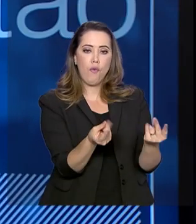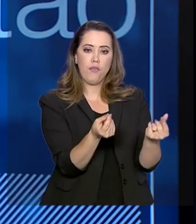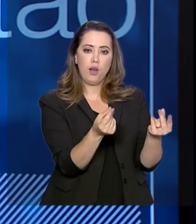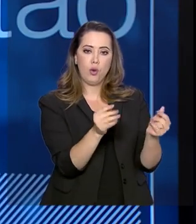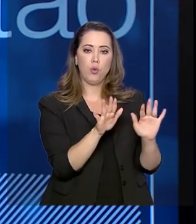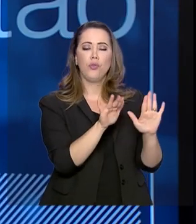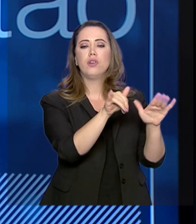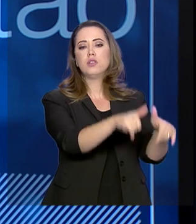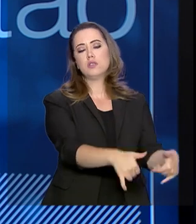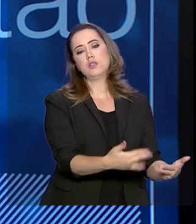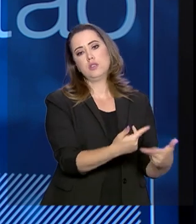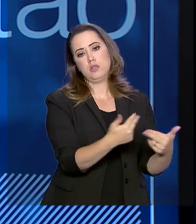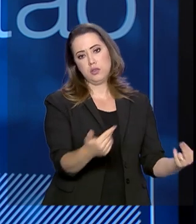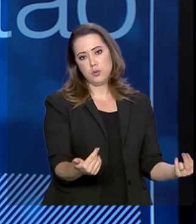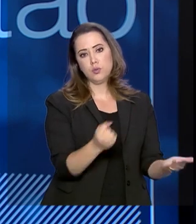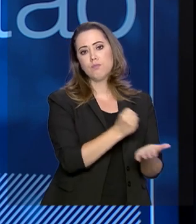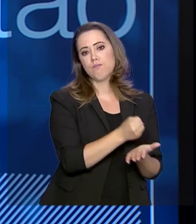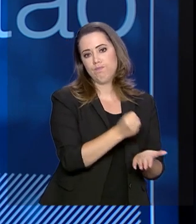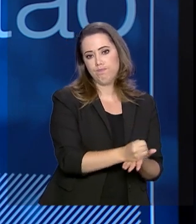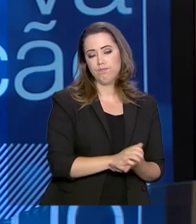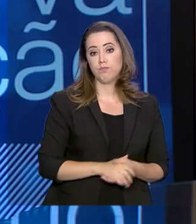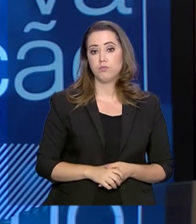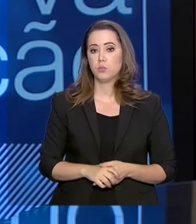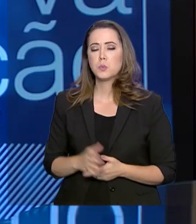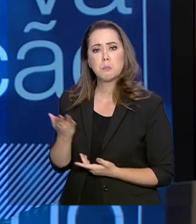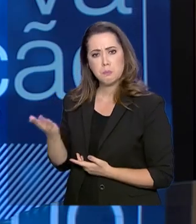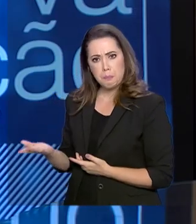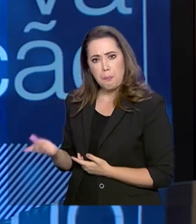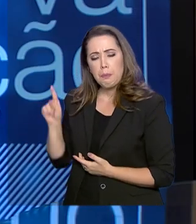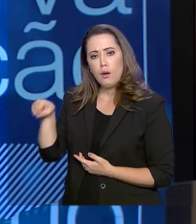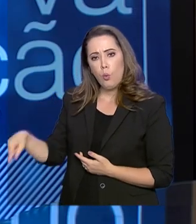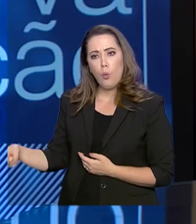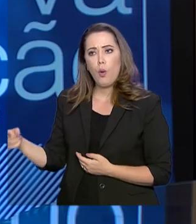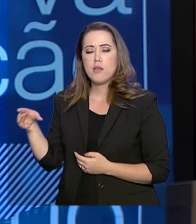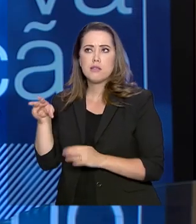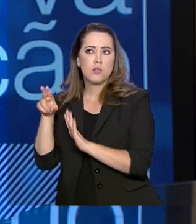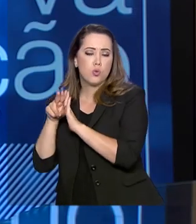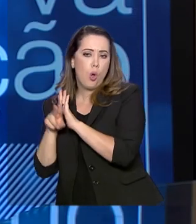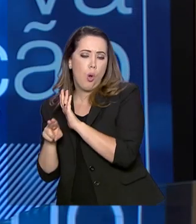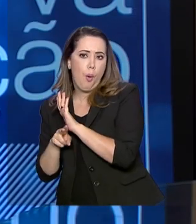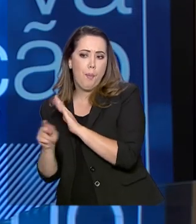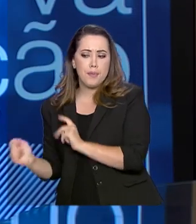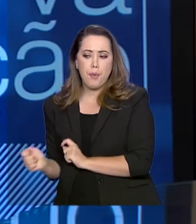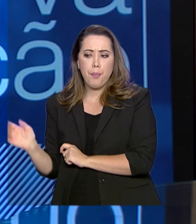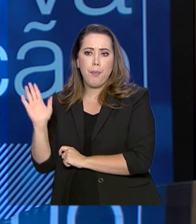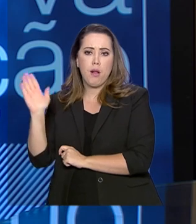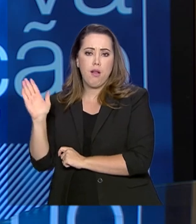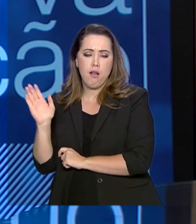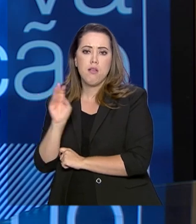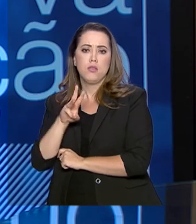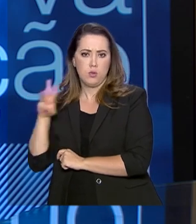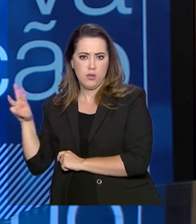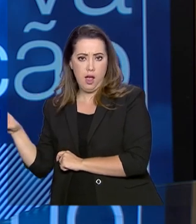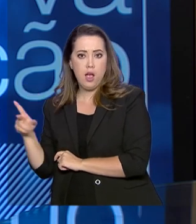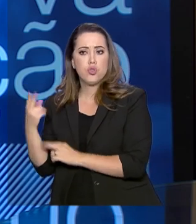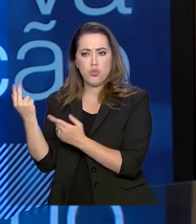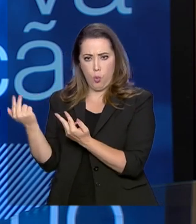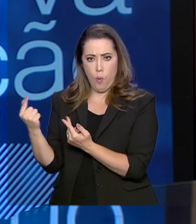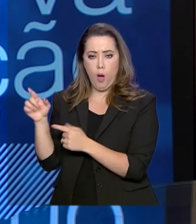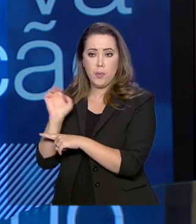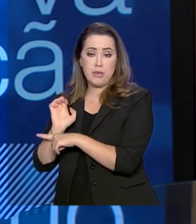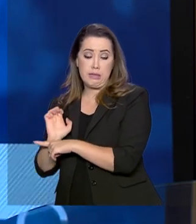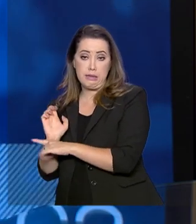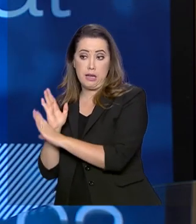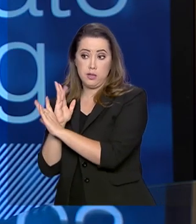preço final da contratação. E essa padronização dos pregões eletrônicos vale para os estados e municípios quando há